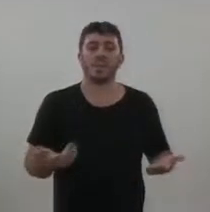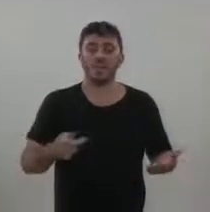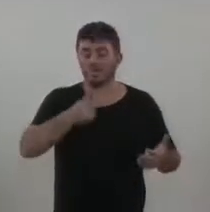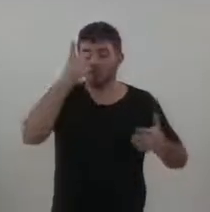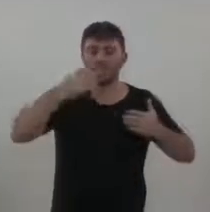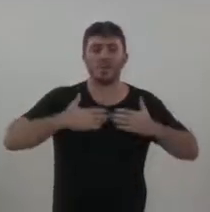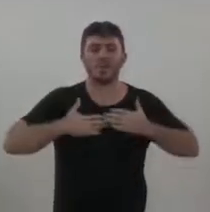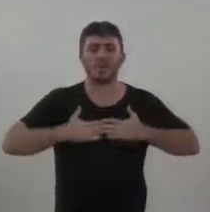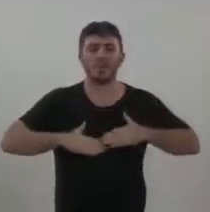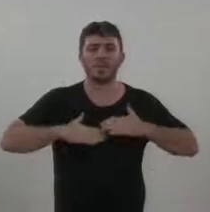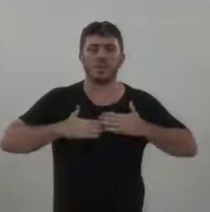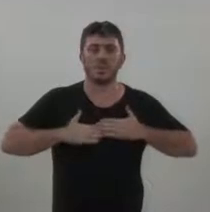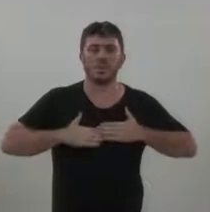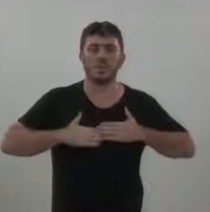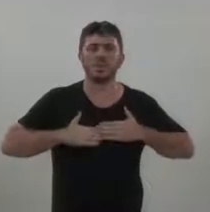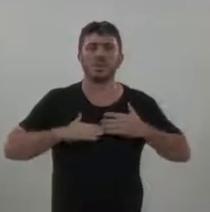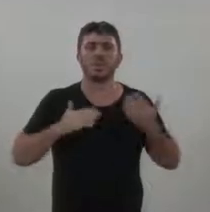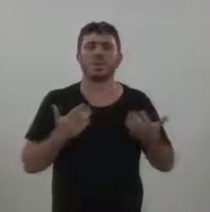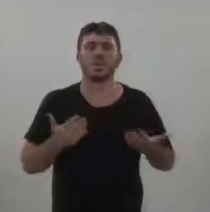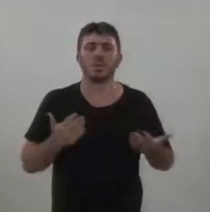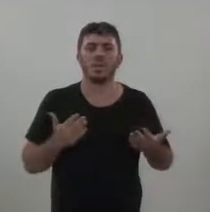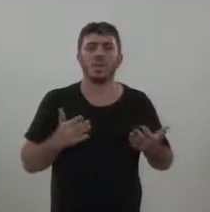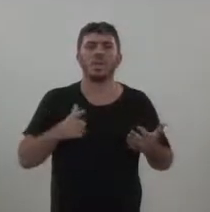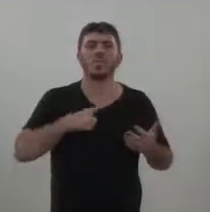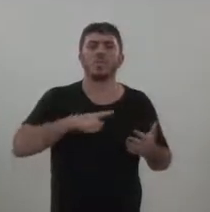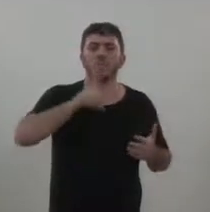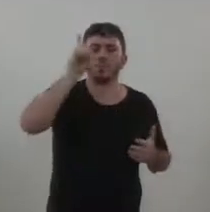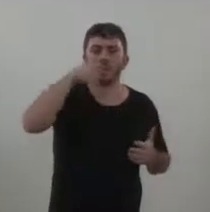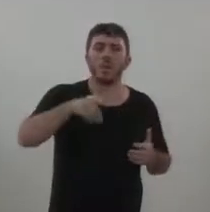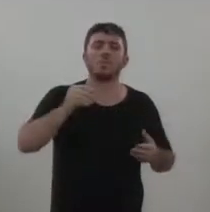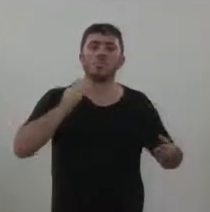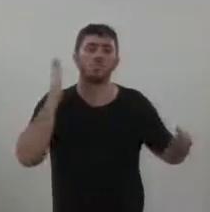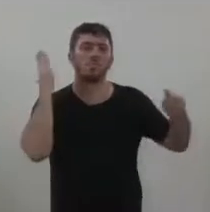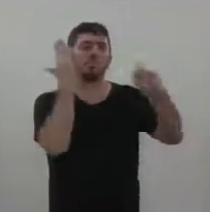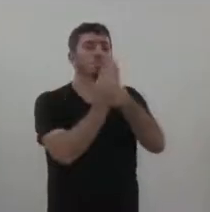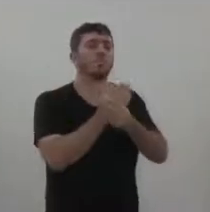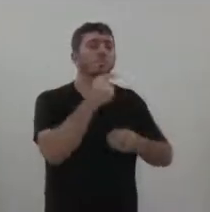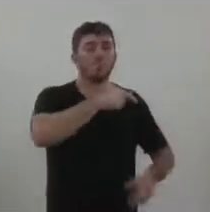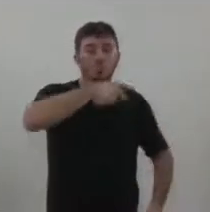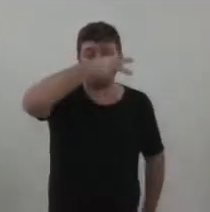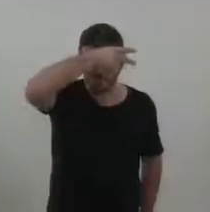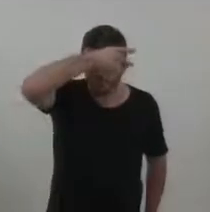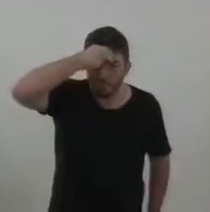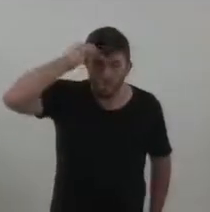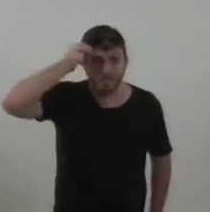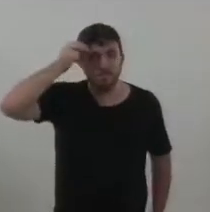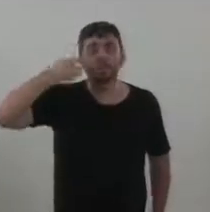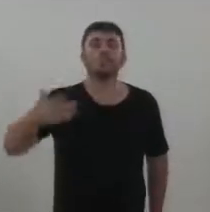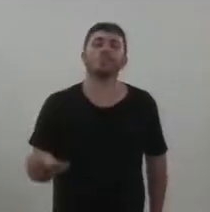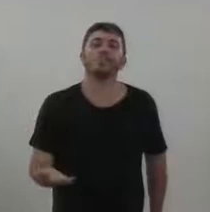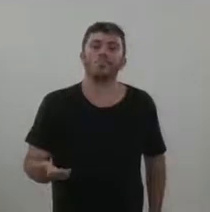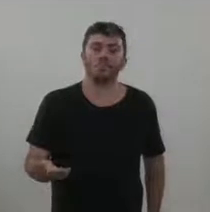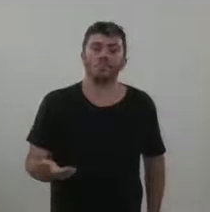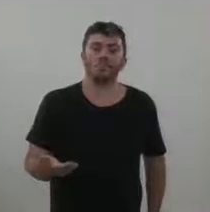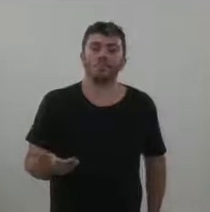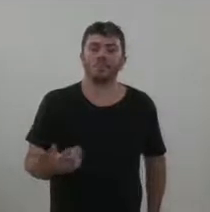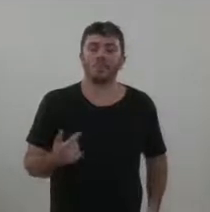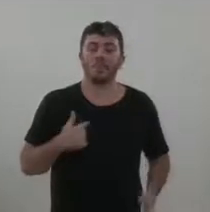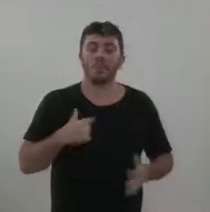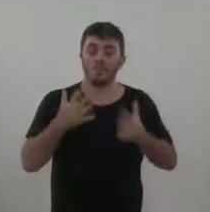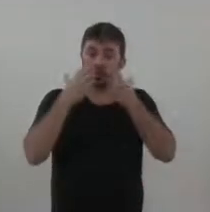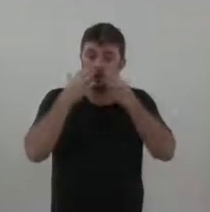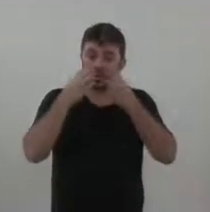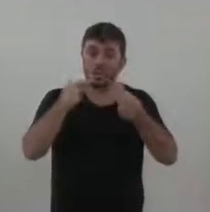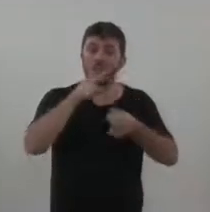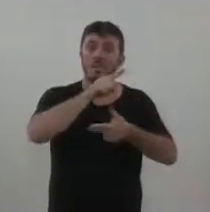cidadão que passou. E aí tem todo o direito de entrar com o processo contra a municipalidade. Então, a gente pede atenção especial do